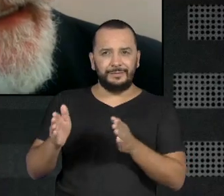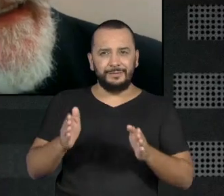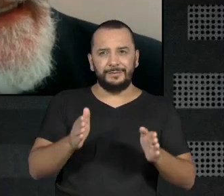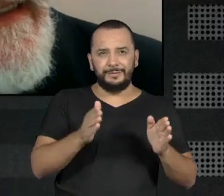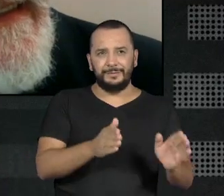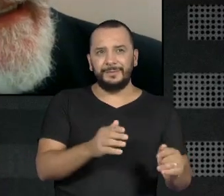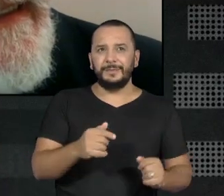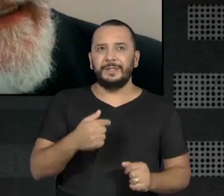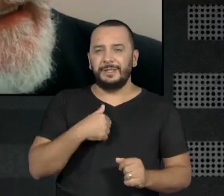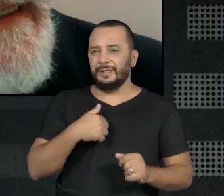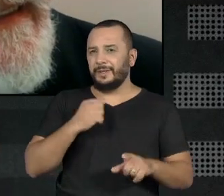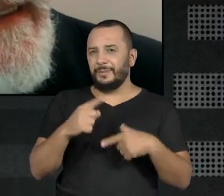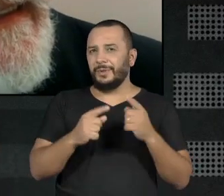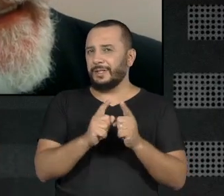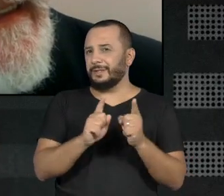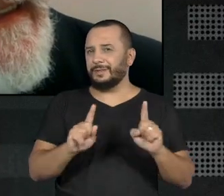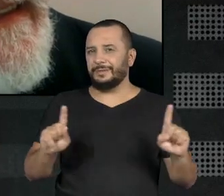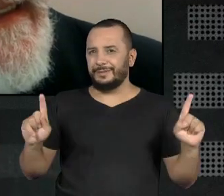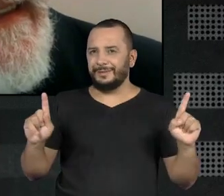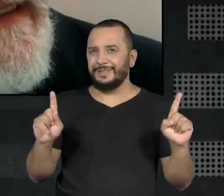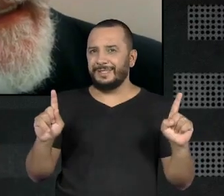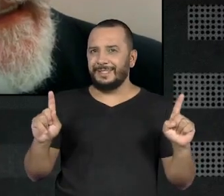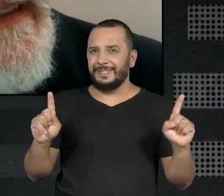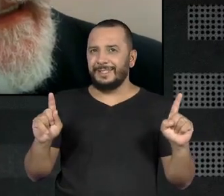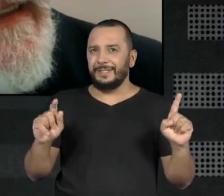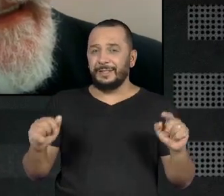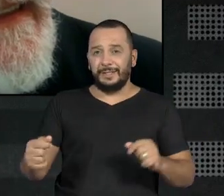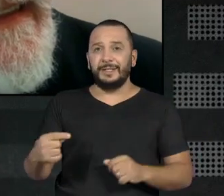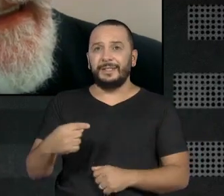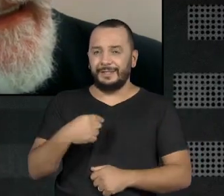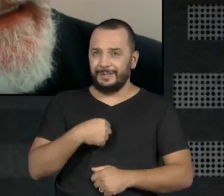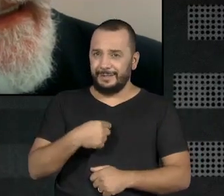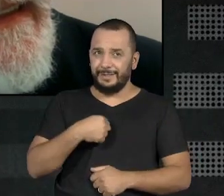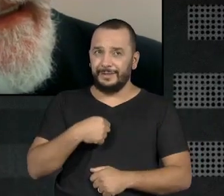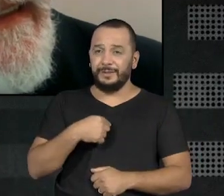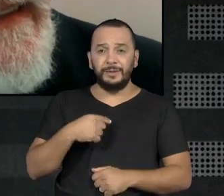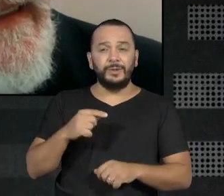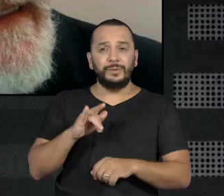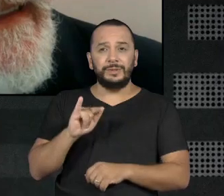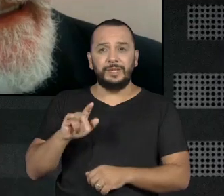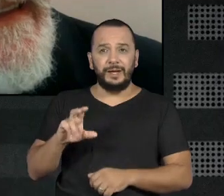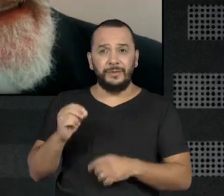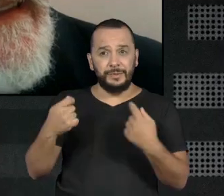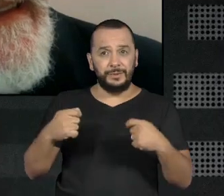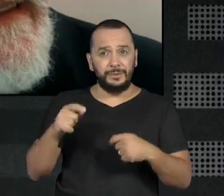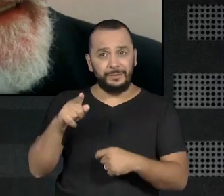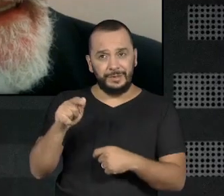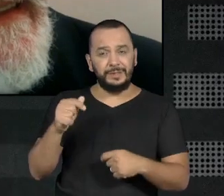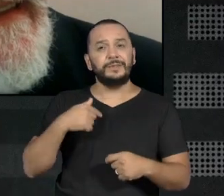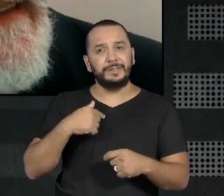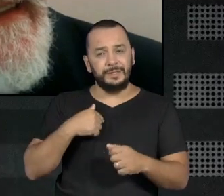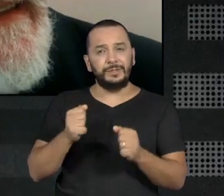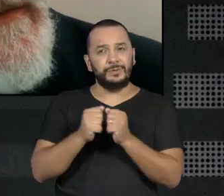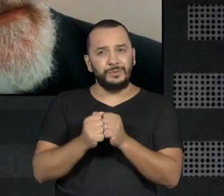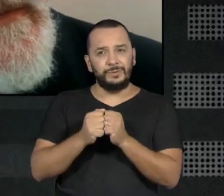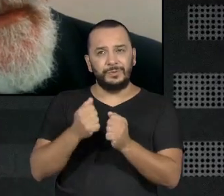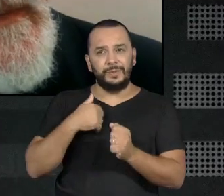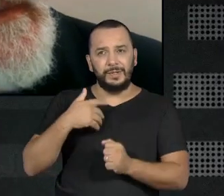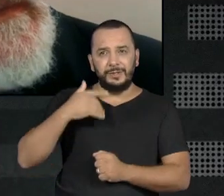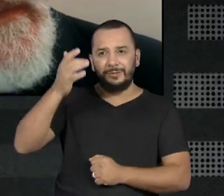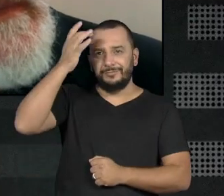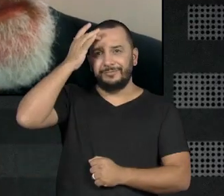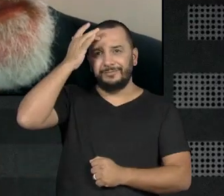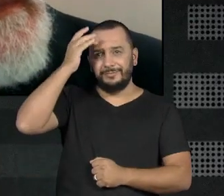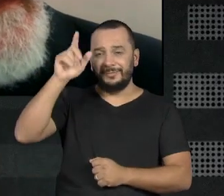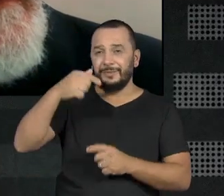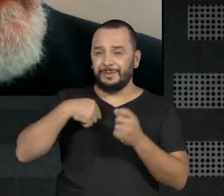eu fui para o meu lado, você foi para a sua área. Mas no momento que o estágio precisou de você, você estava presente. nunca mais vai esquecer. Agora